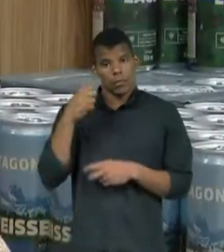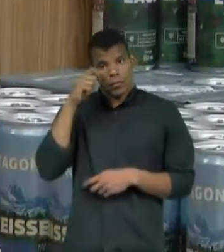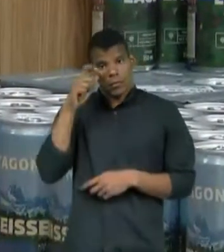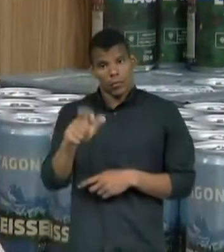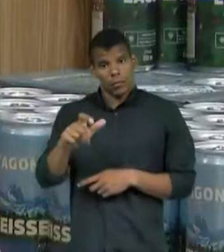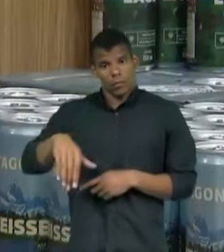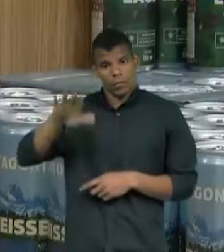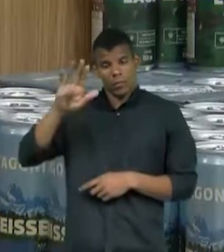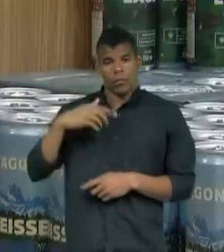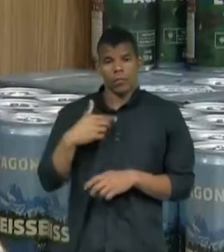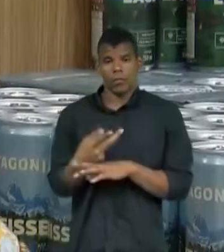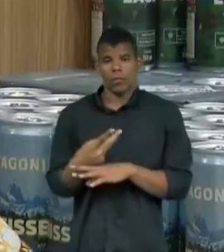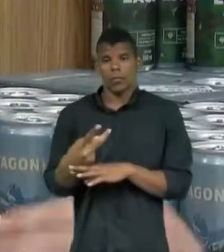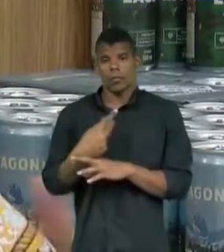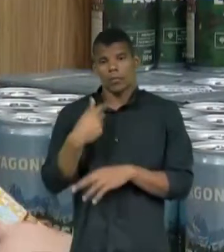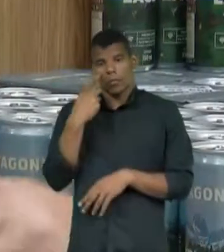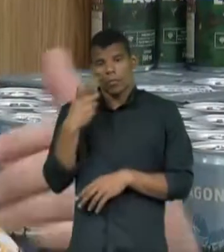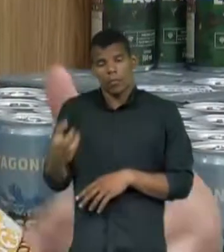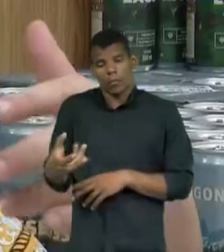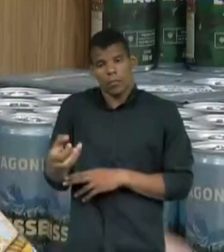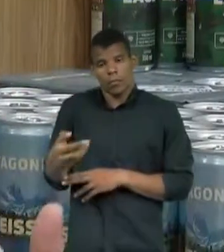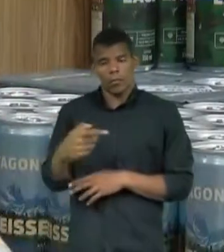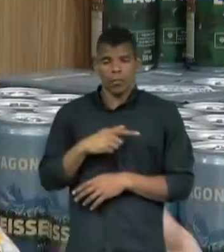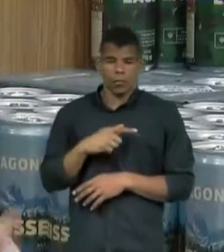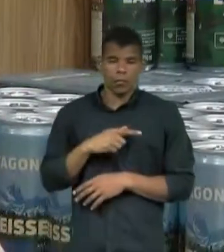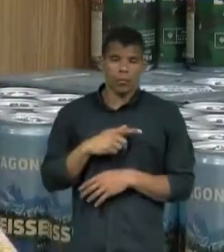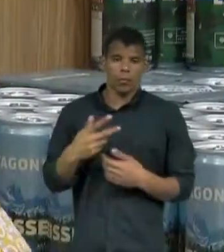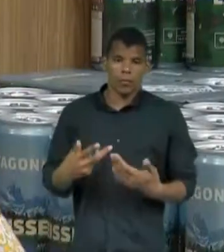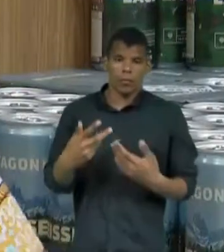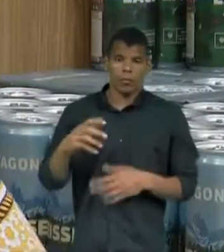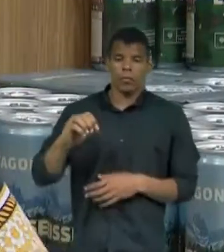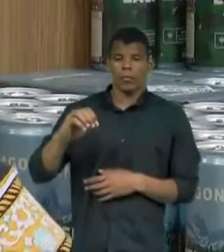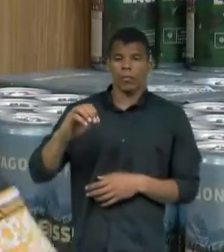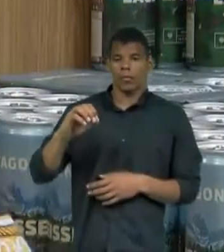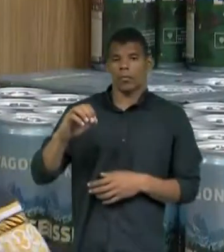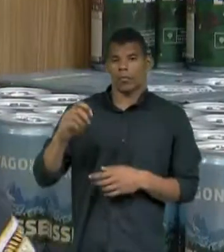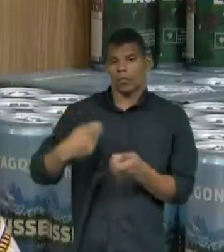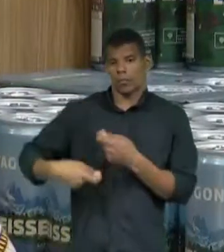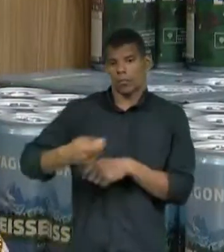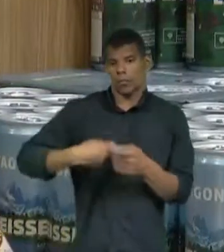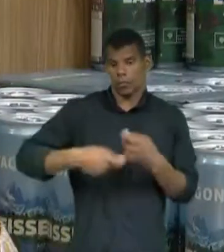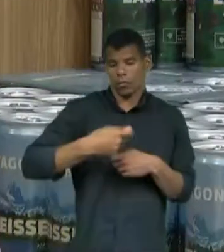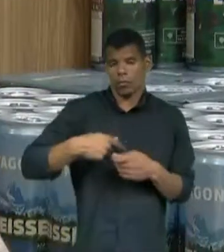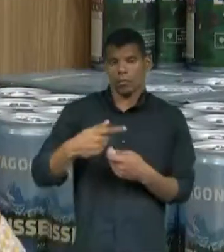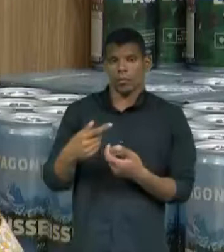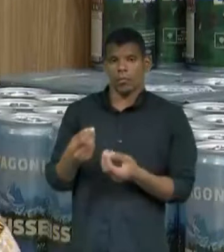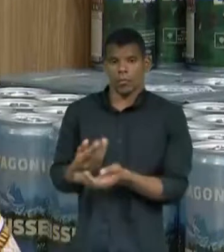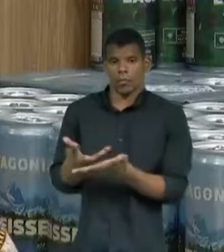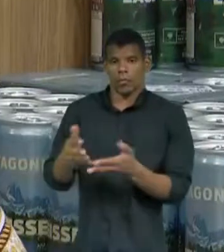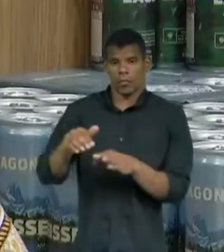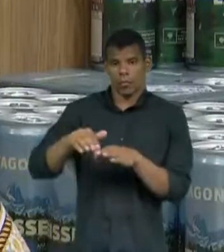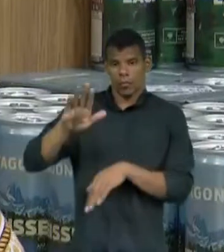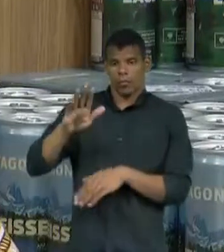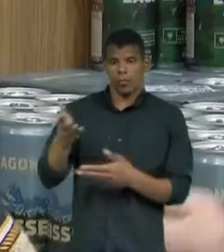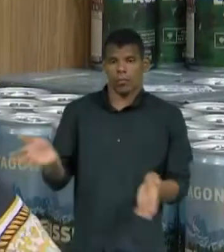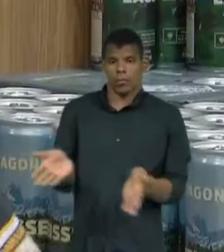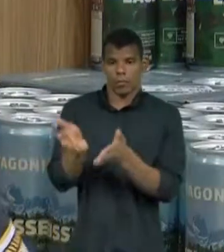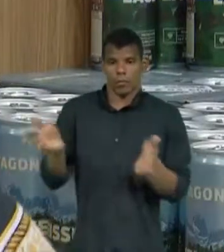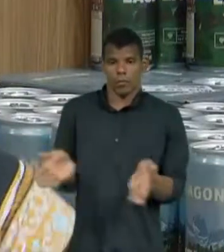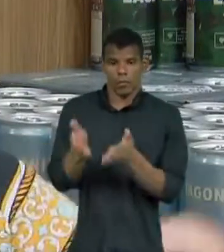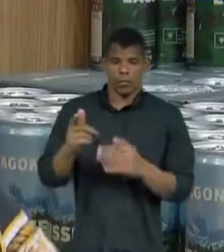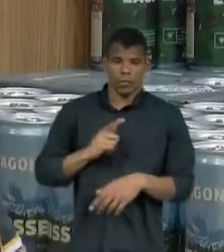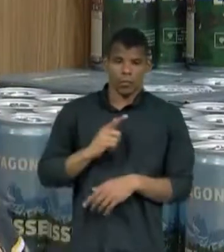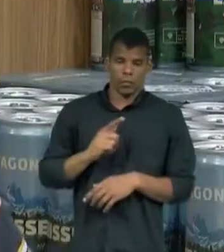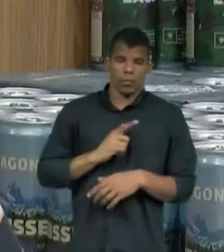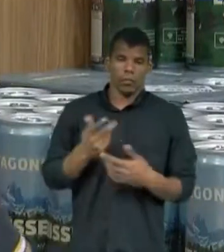ver e procurar coisas novas. Então, o mercado está ofertando cada vez mais rótulos. Então, isso estimula, né? O cliente quer